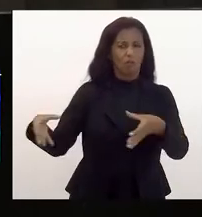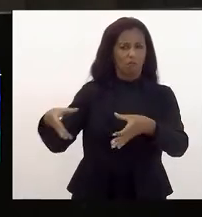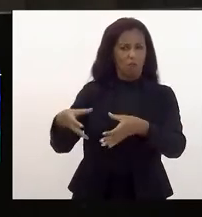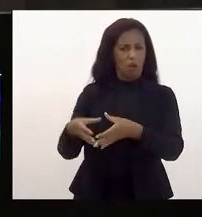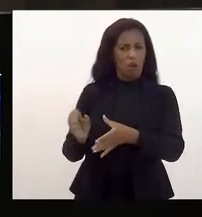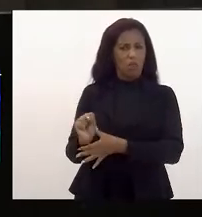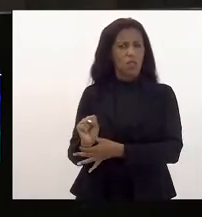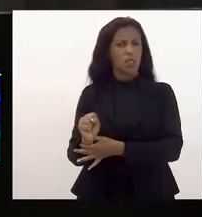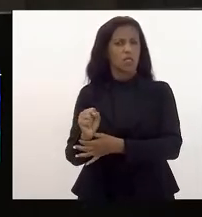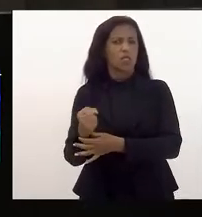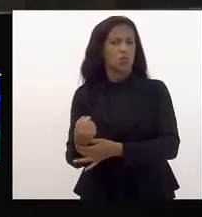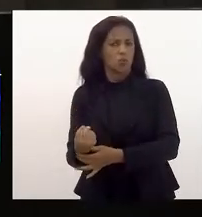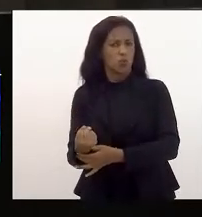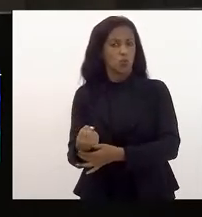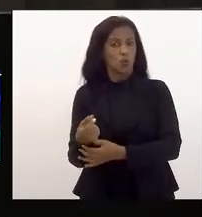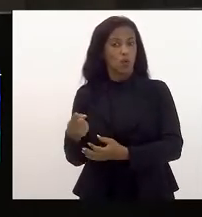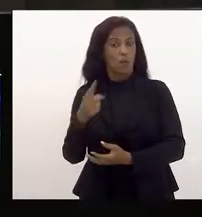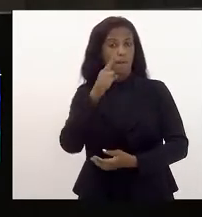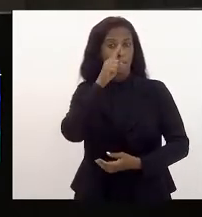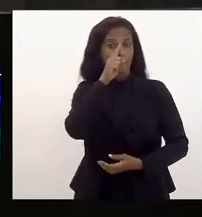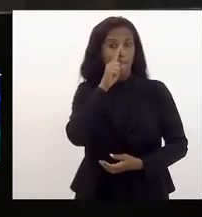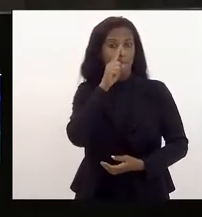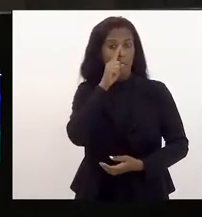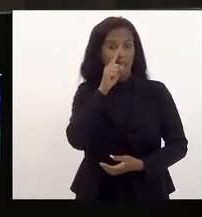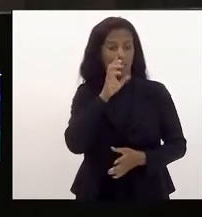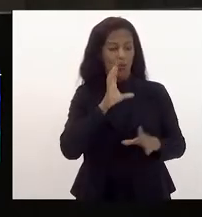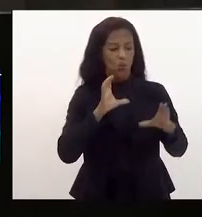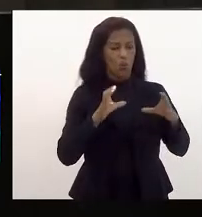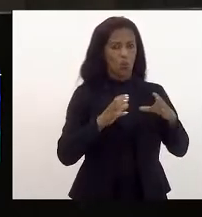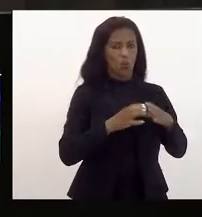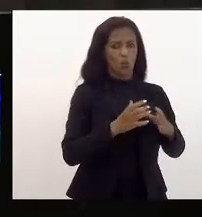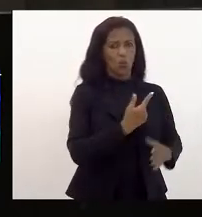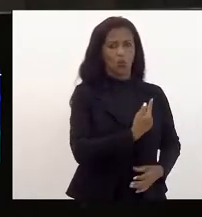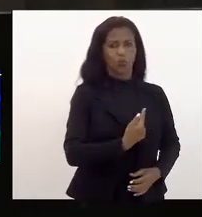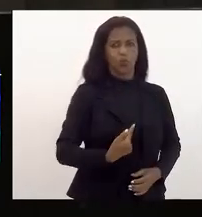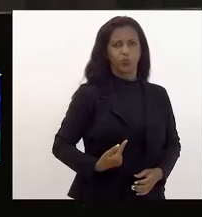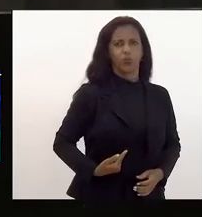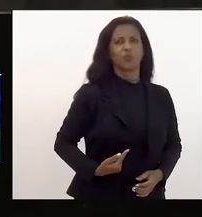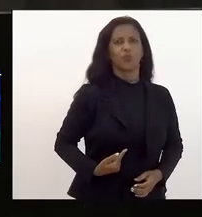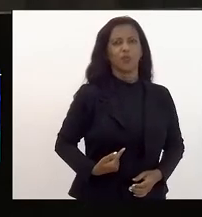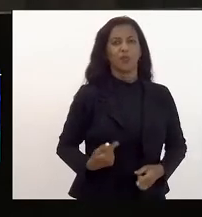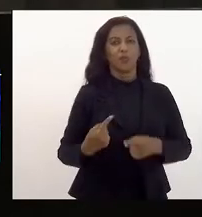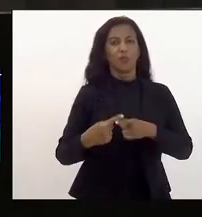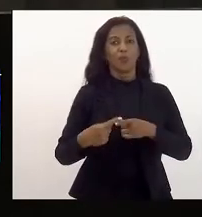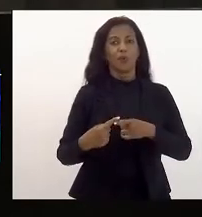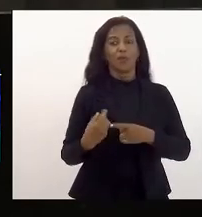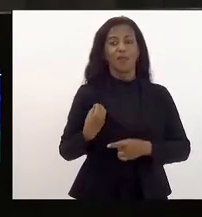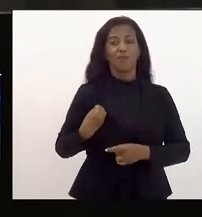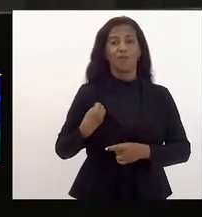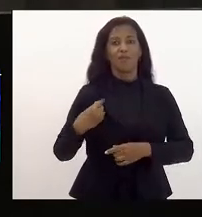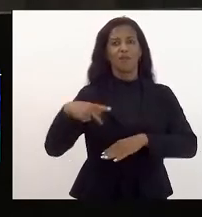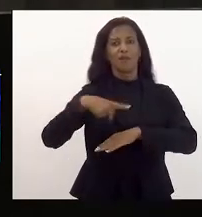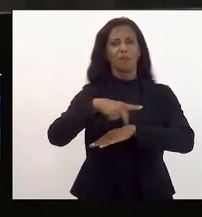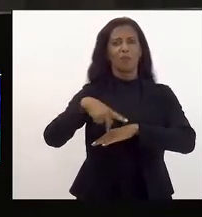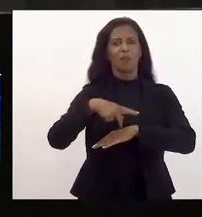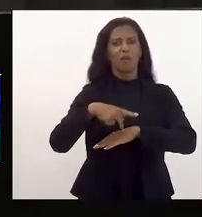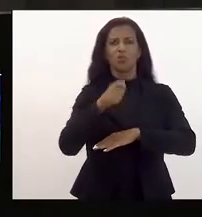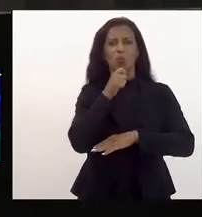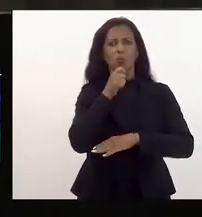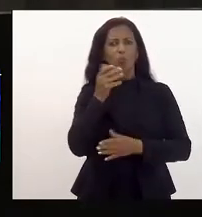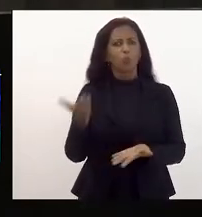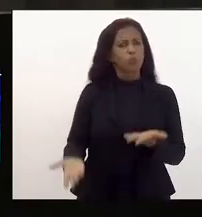segura, é um risco para a elite econômica, é um risco porque vivemos um país extremamente desequilibrado,